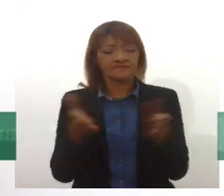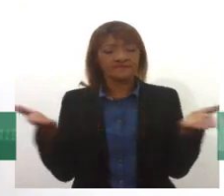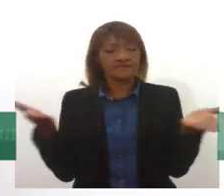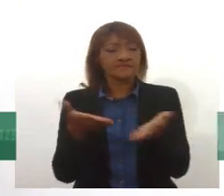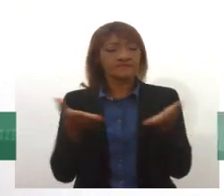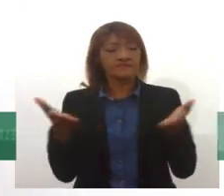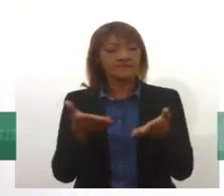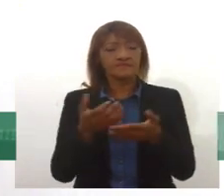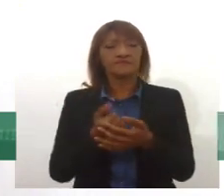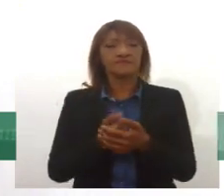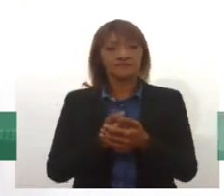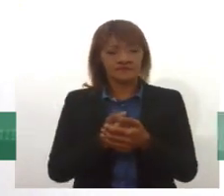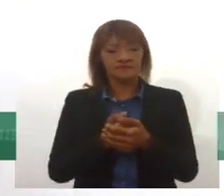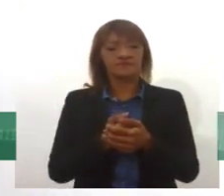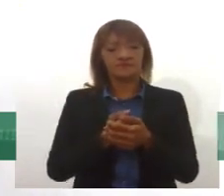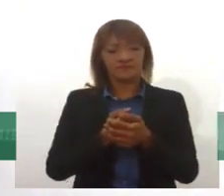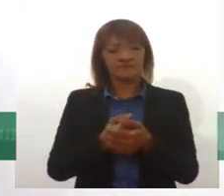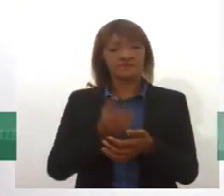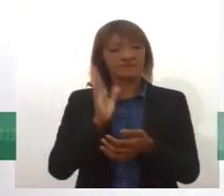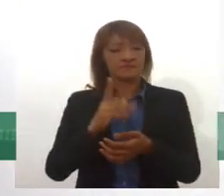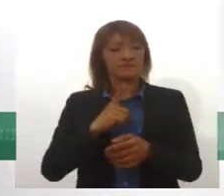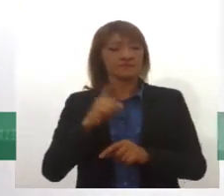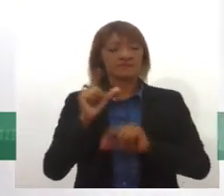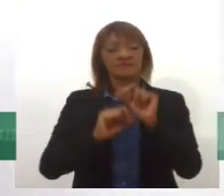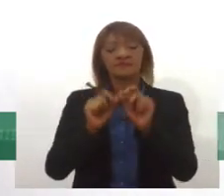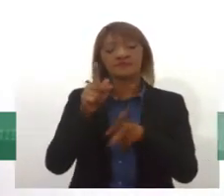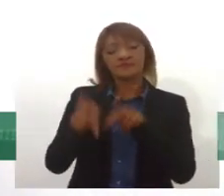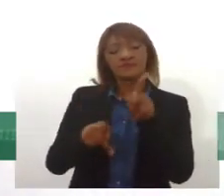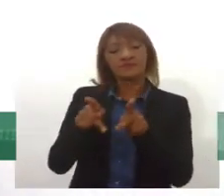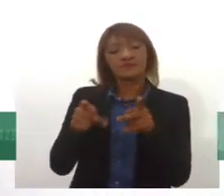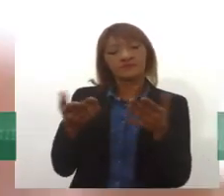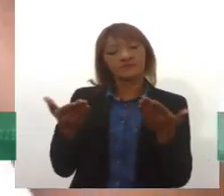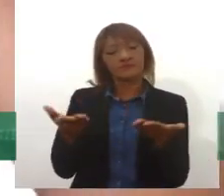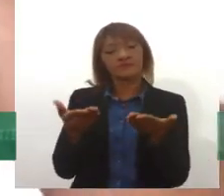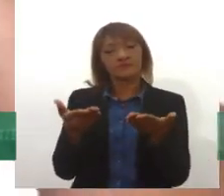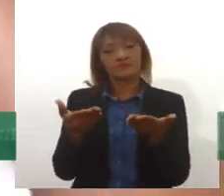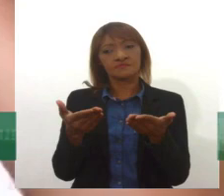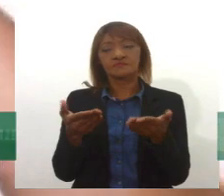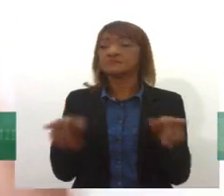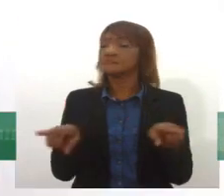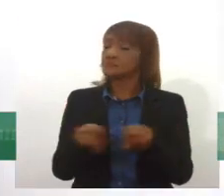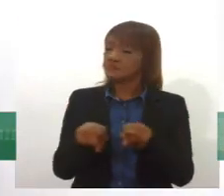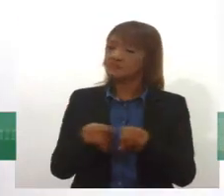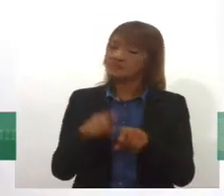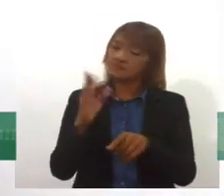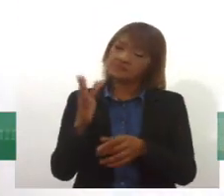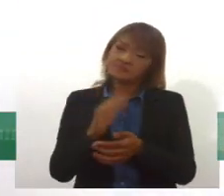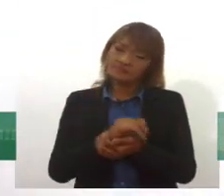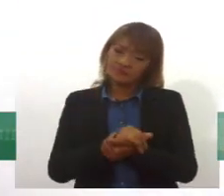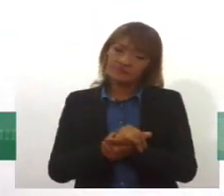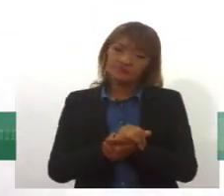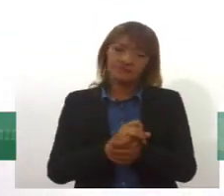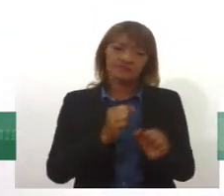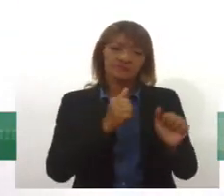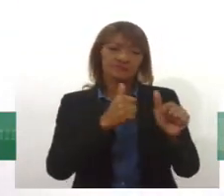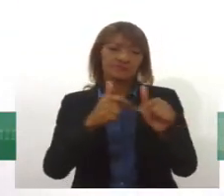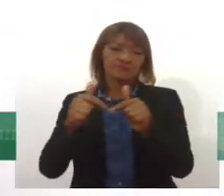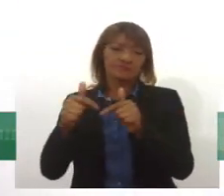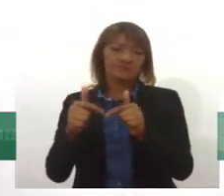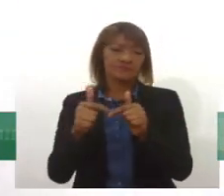o impacto efetivo na população, e a gente teve também uma implantação do serviço de plantão